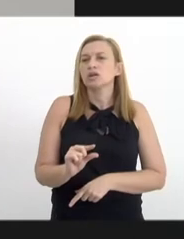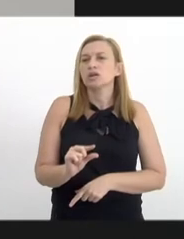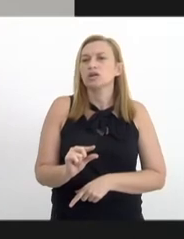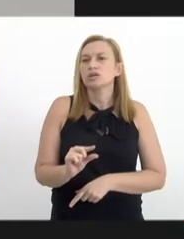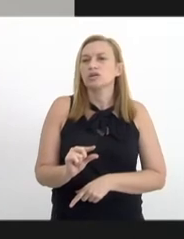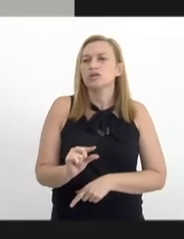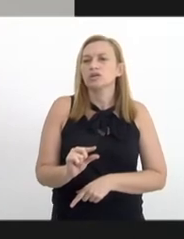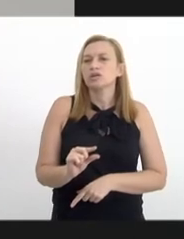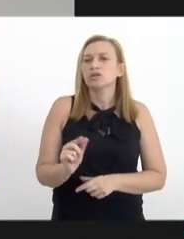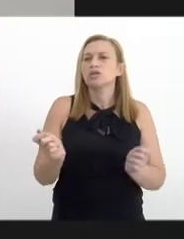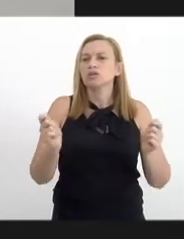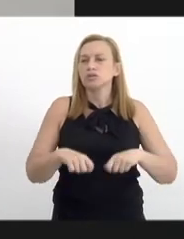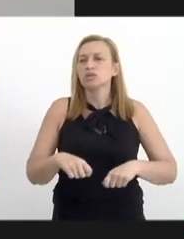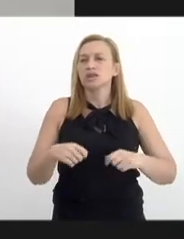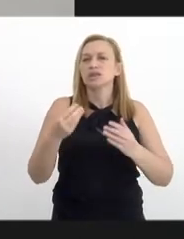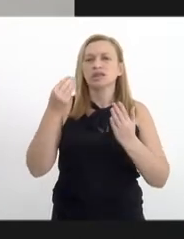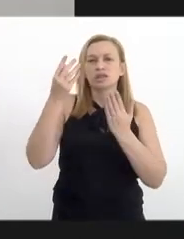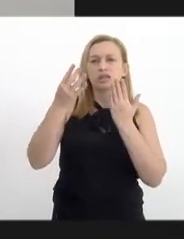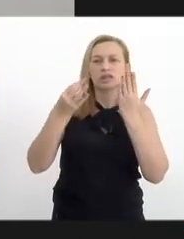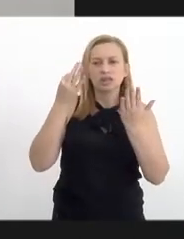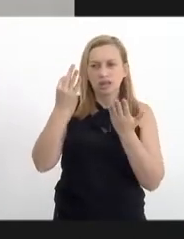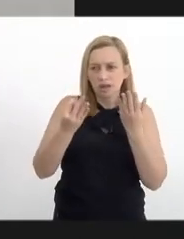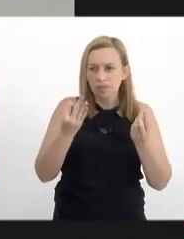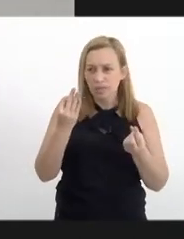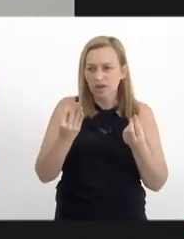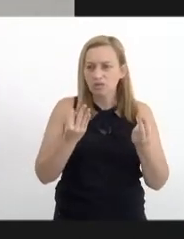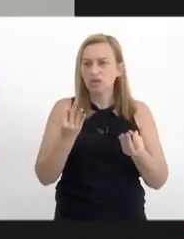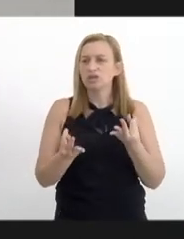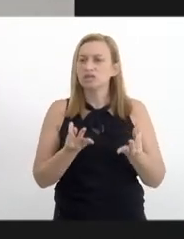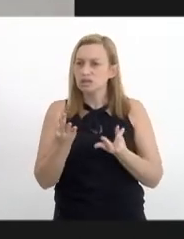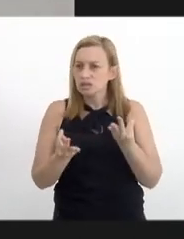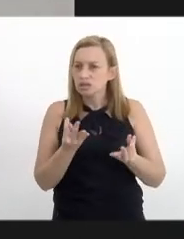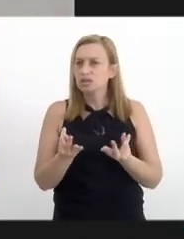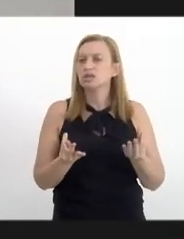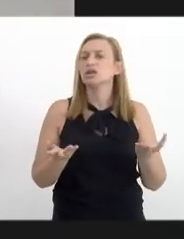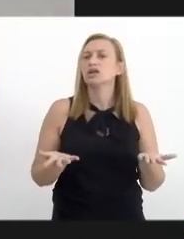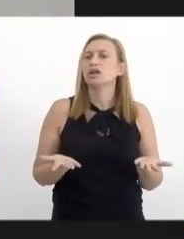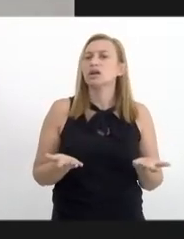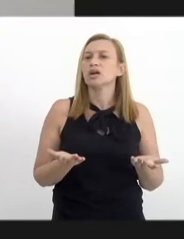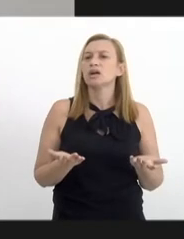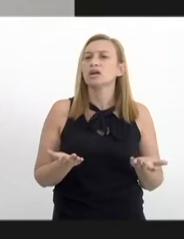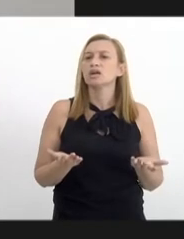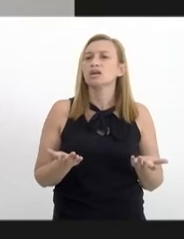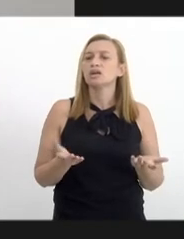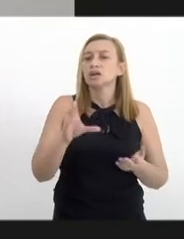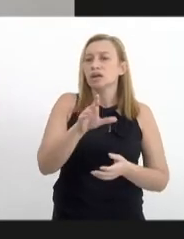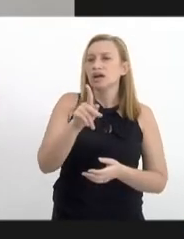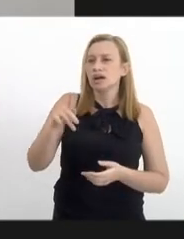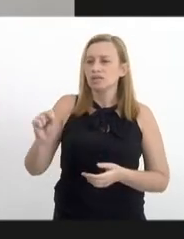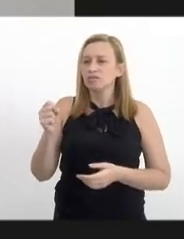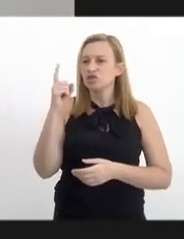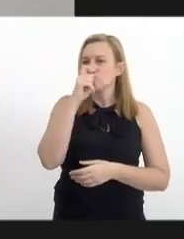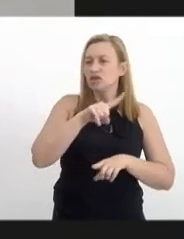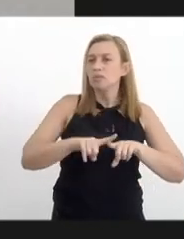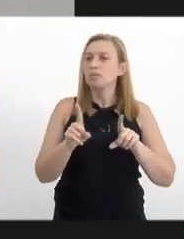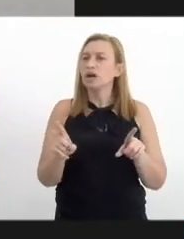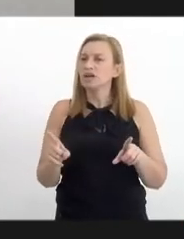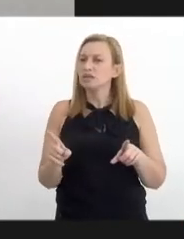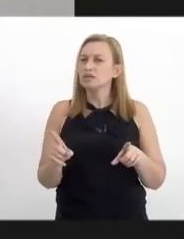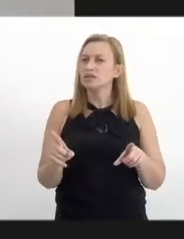das possibilidades terapêuticas, atividades em grupo não eram possíveis, atividades em espaços fechados ficavam mais difíceis e tal, mas